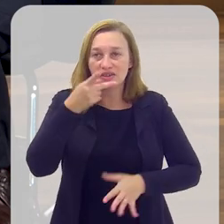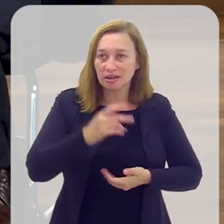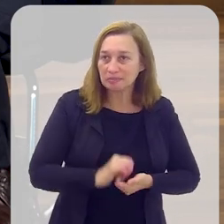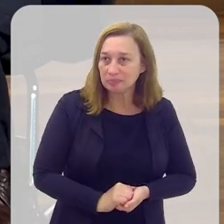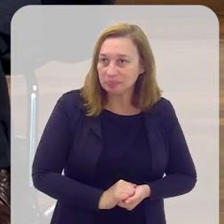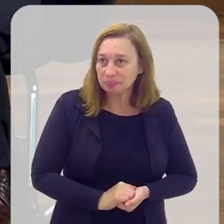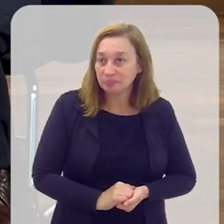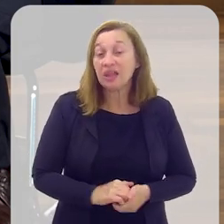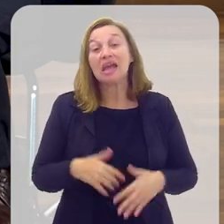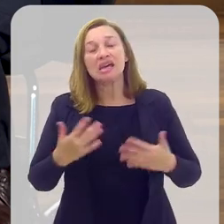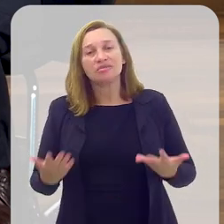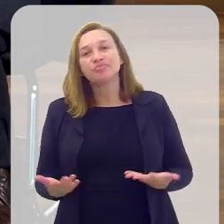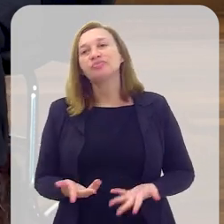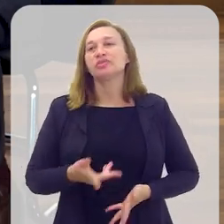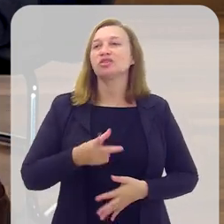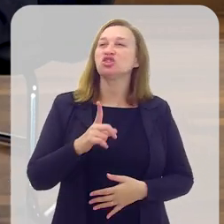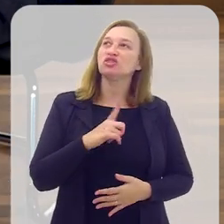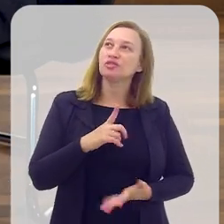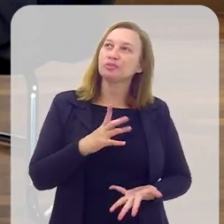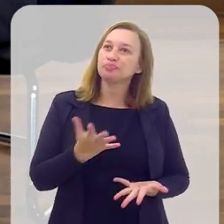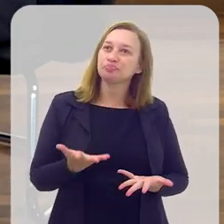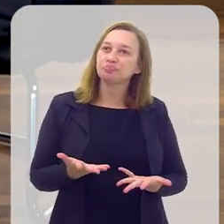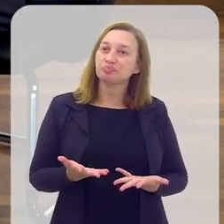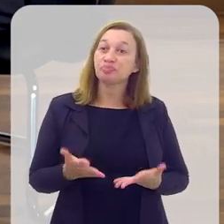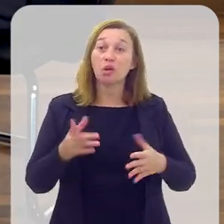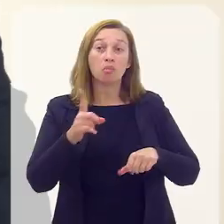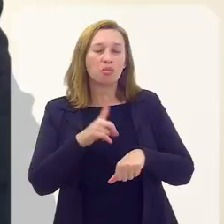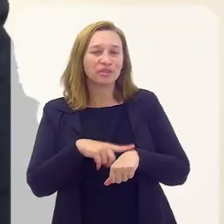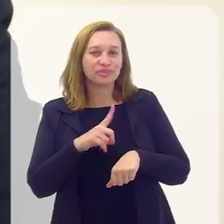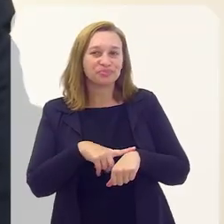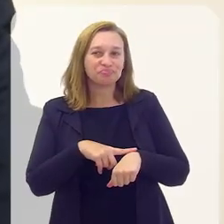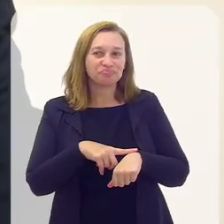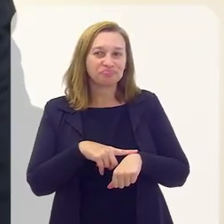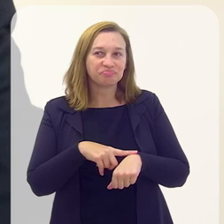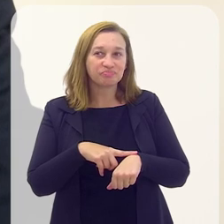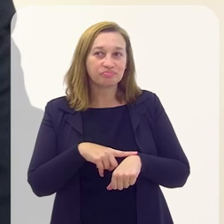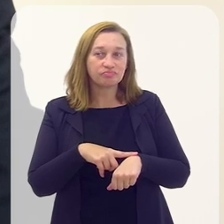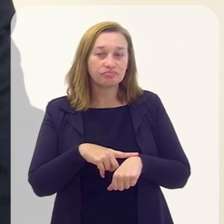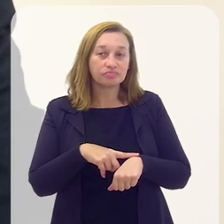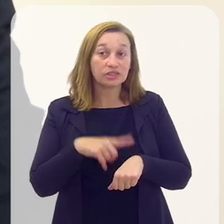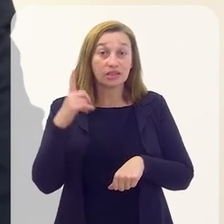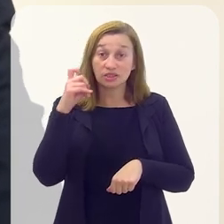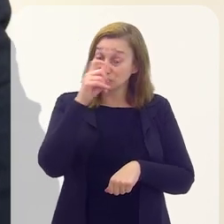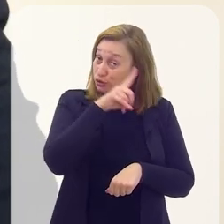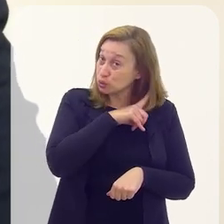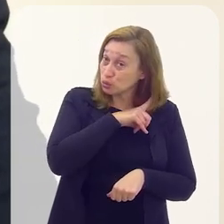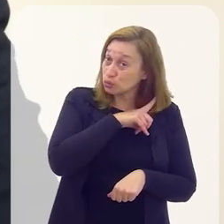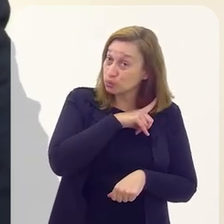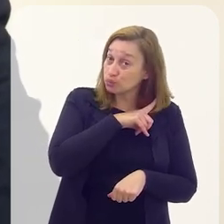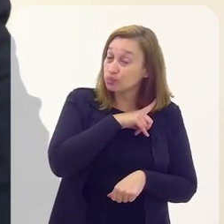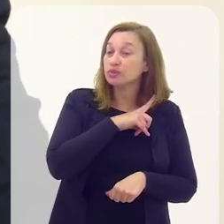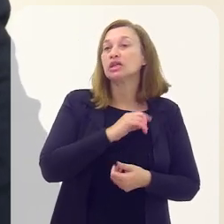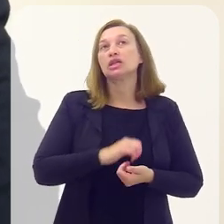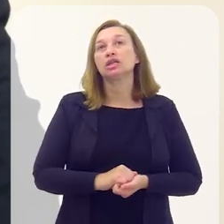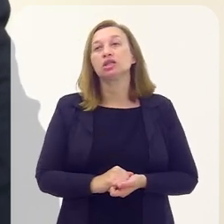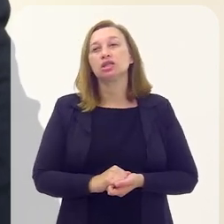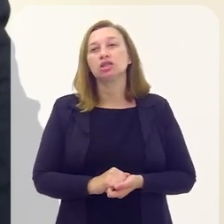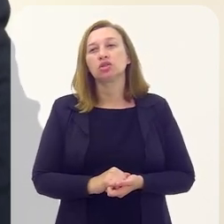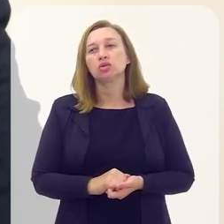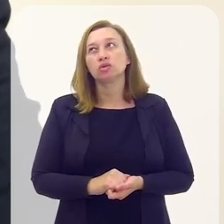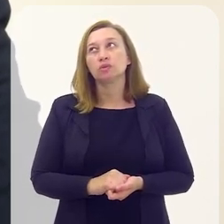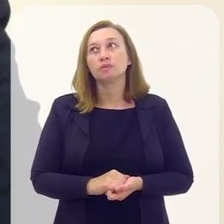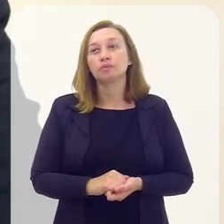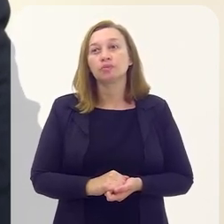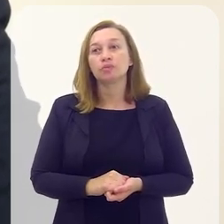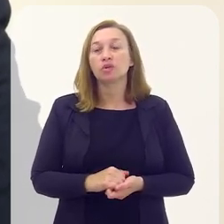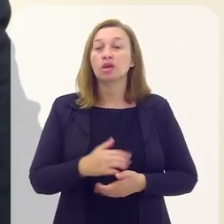liberdade de expressão. Olha, nós tivemos momentos muito agudos. E um deles